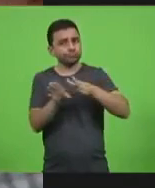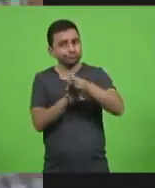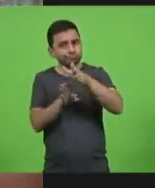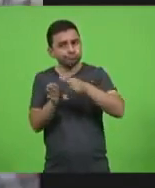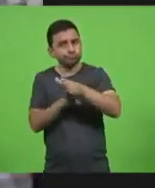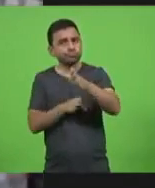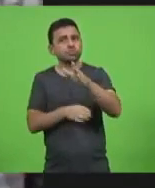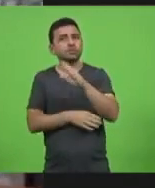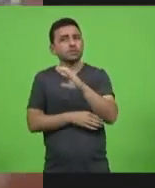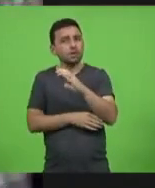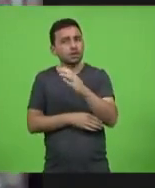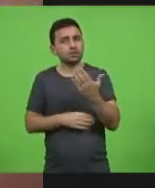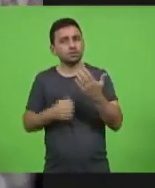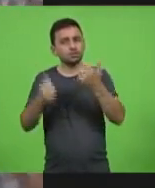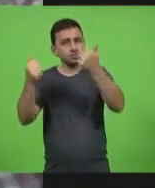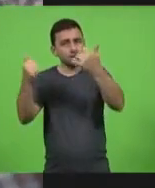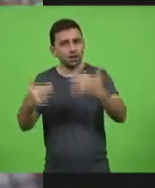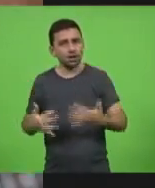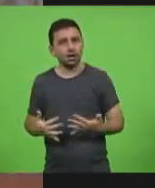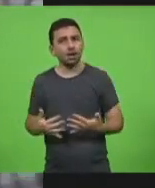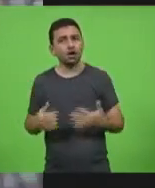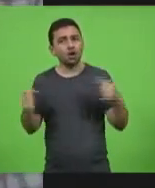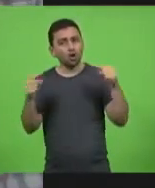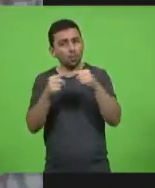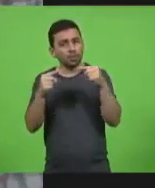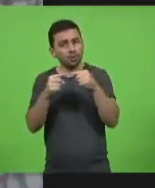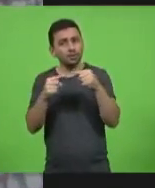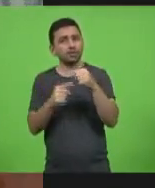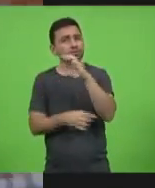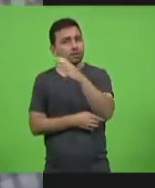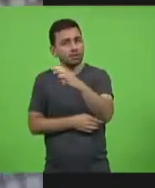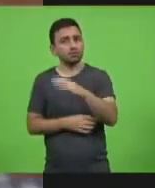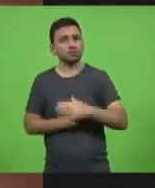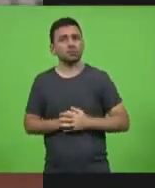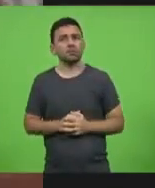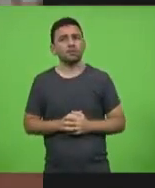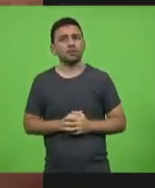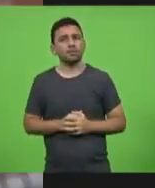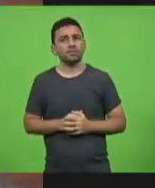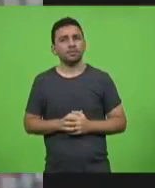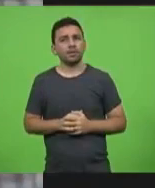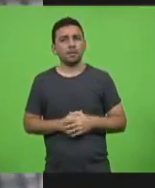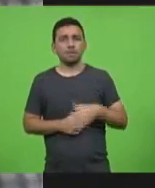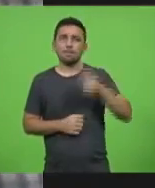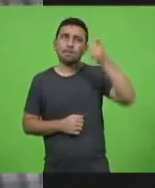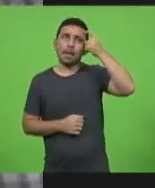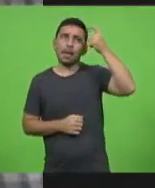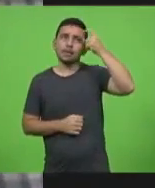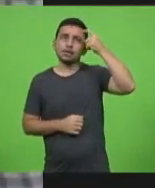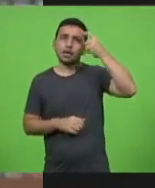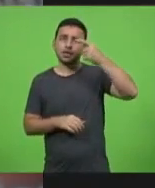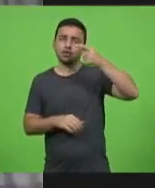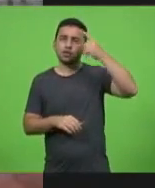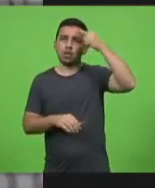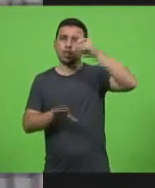excelência disse bem aquilo que diz a ciência e não aquilo que é a nossa ideologia. Olha, nós temos que falar